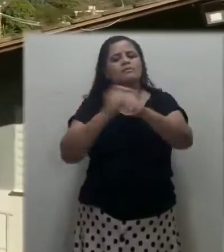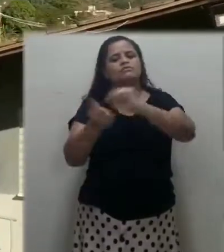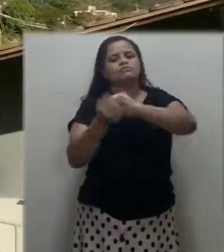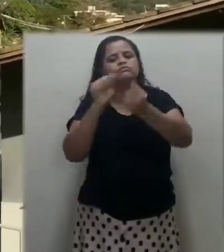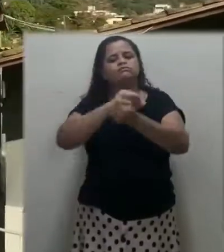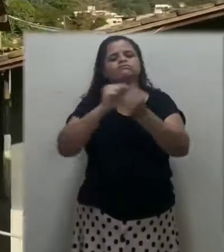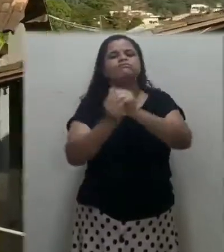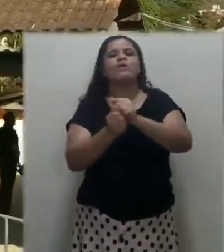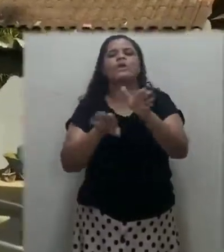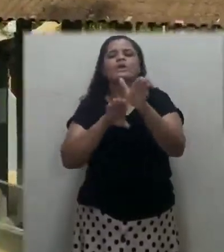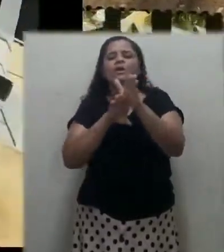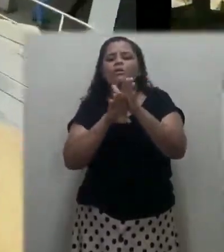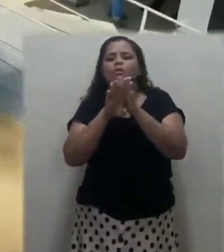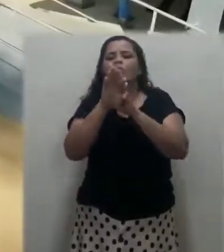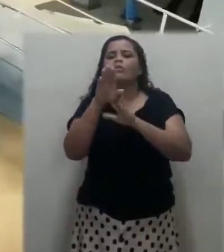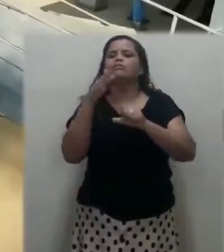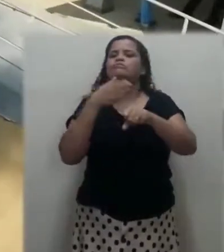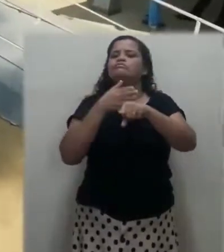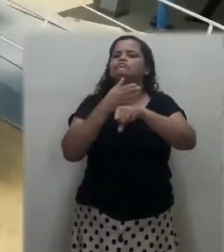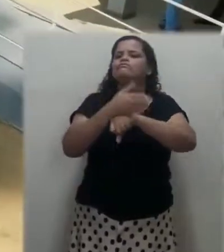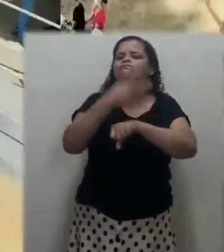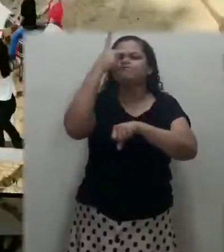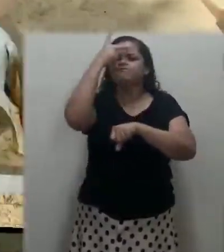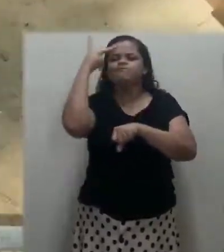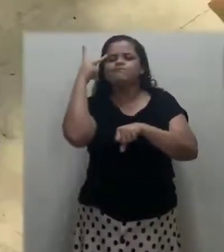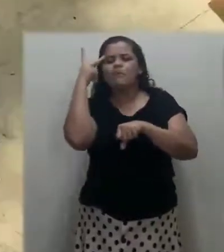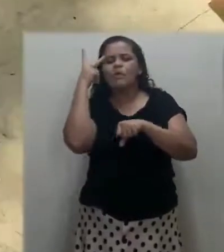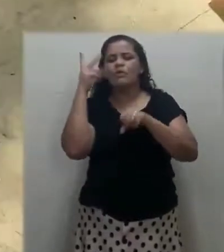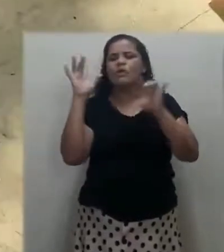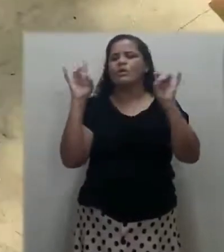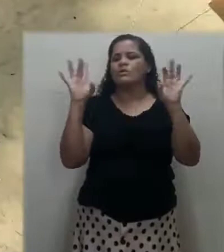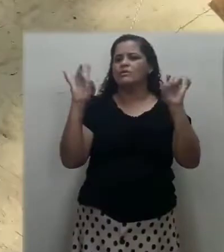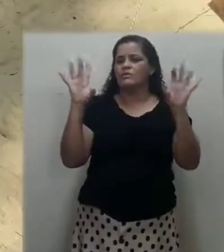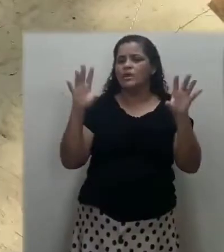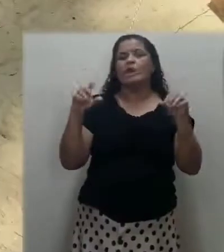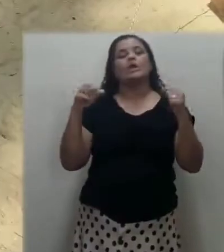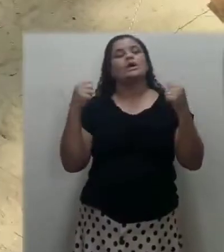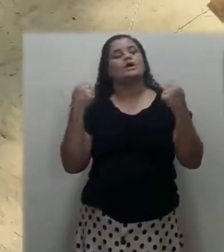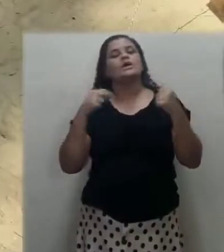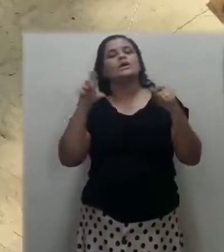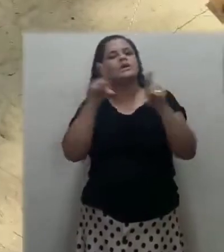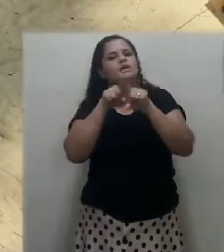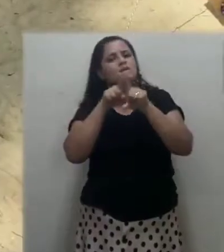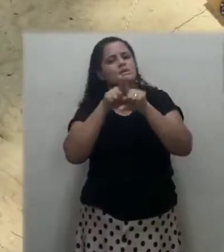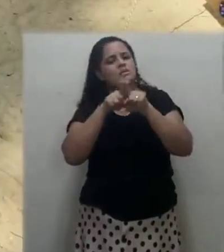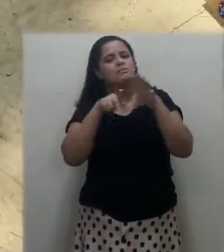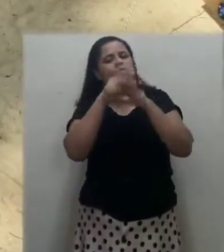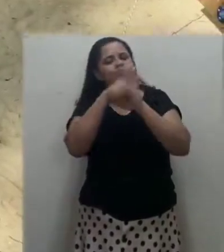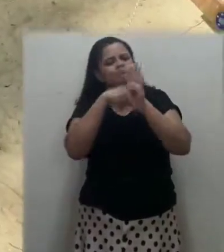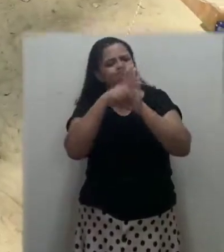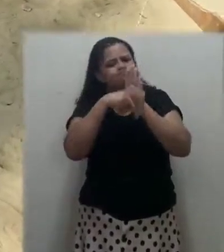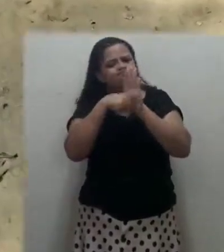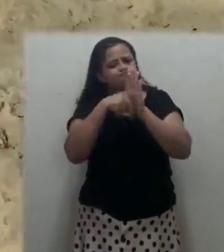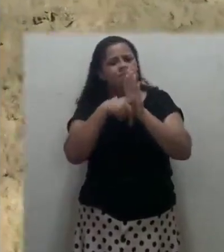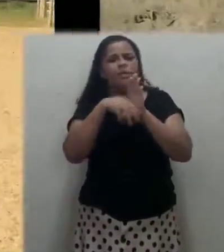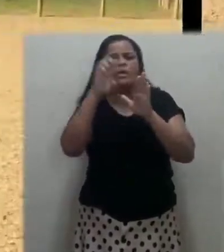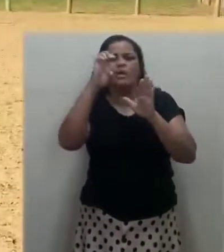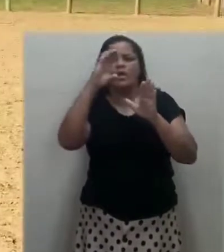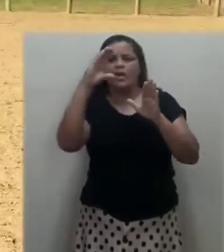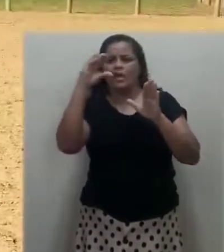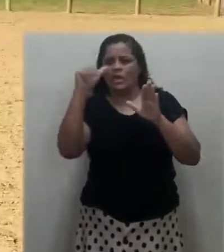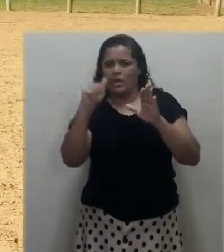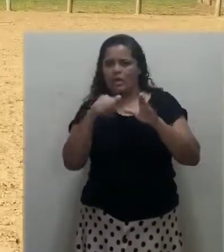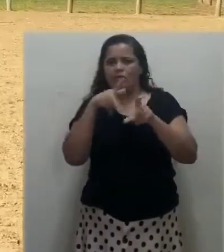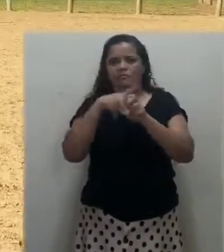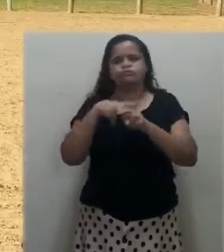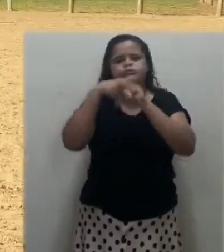rampas de acesso para portadores de necessidades especiais que atendem aos usuários do projeto de ecoterapia.